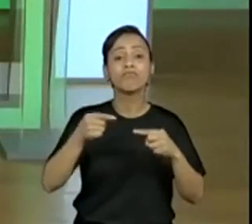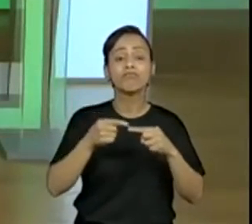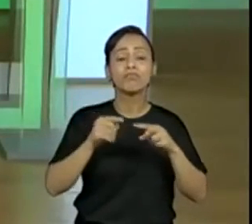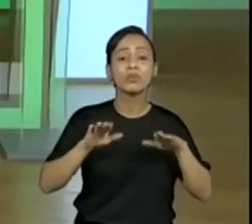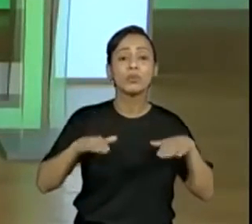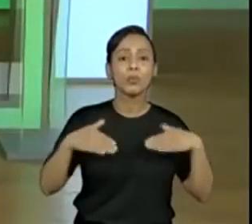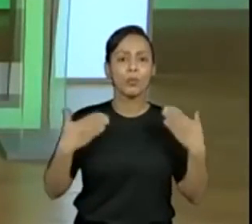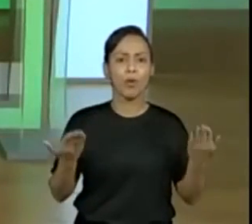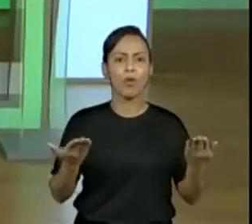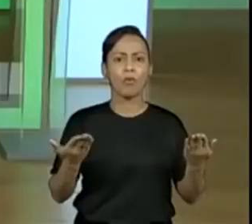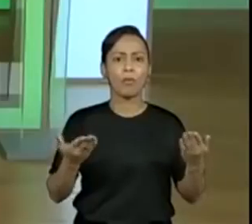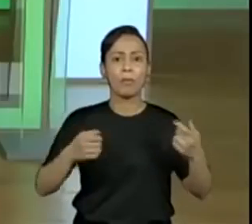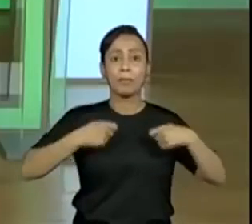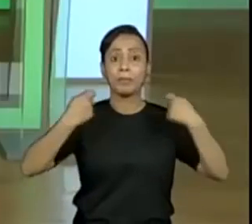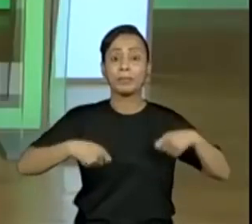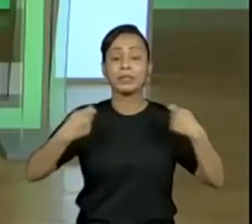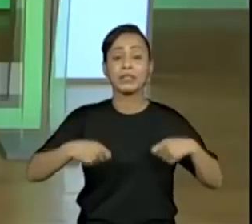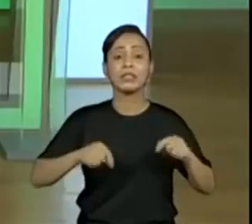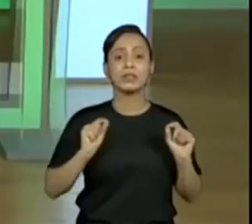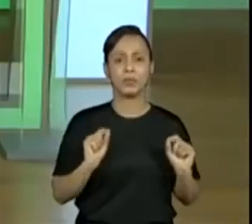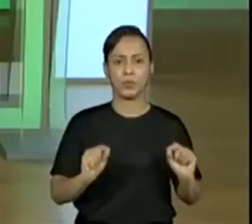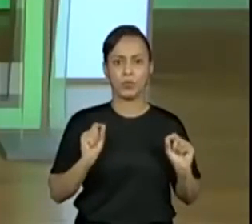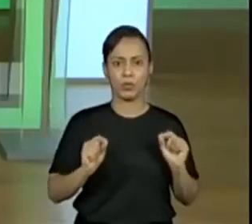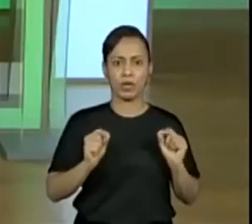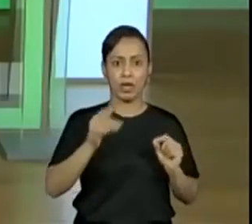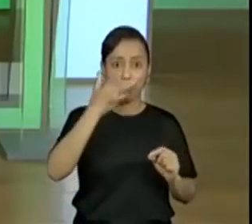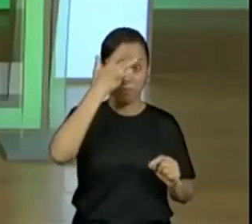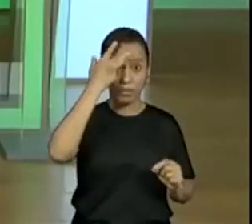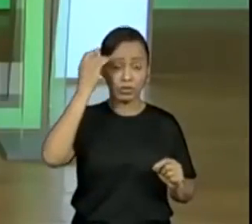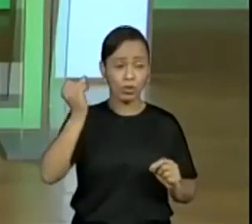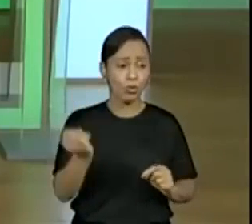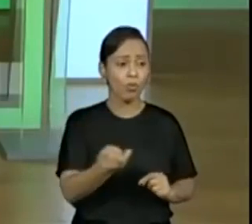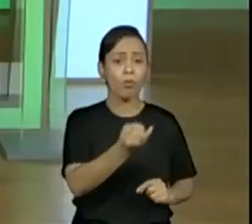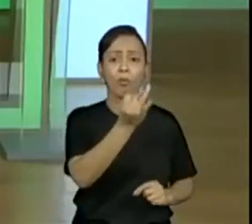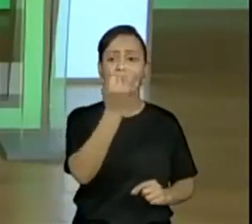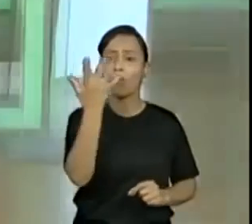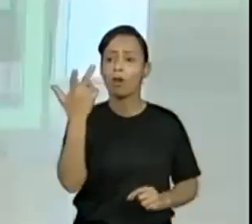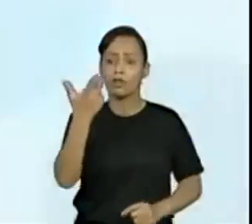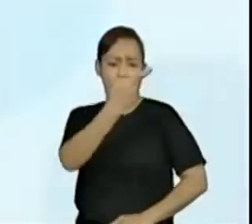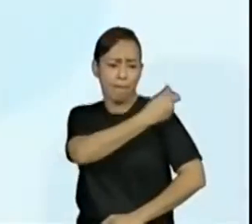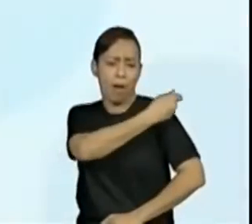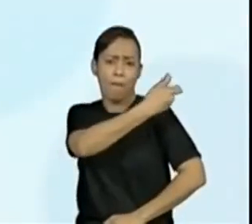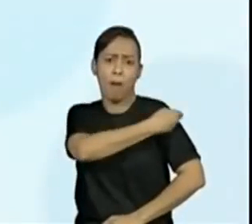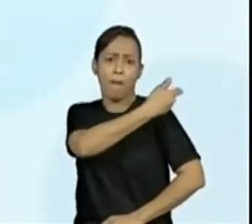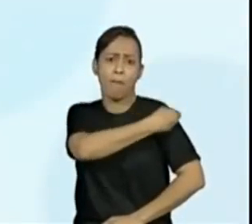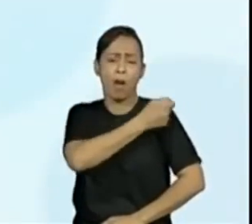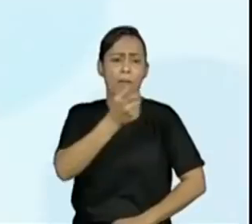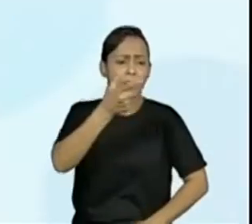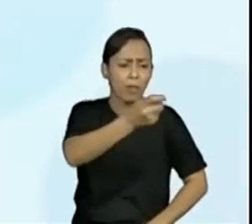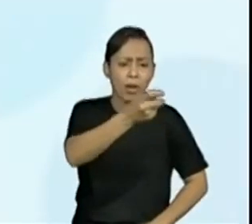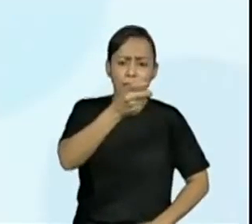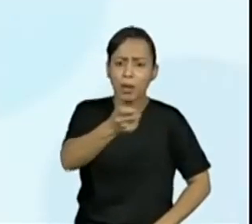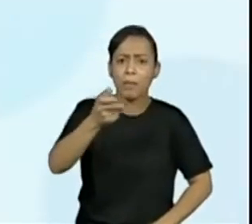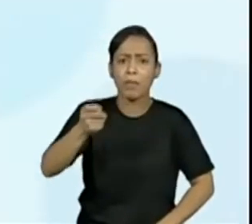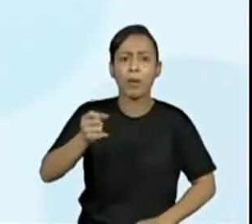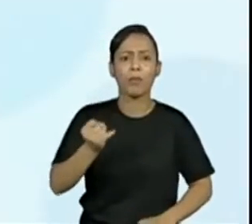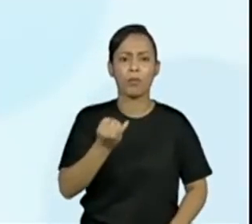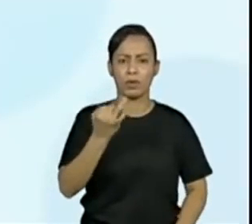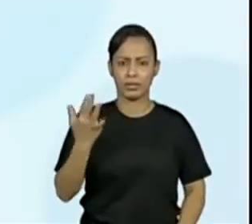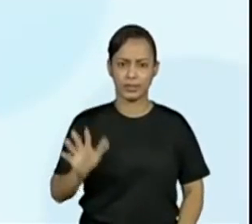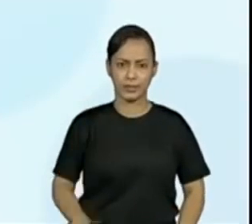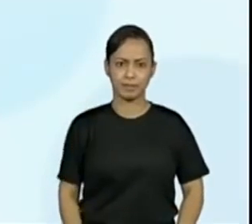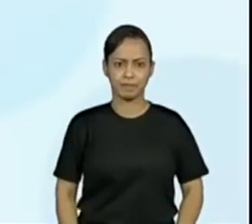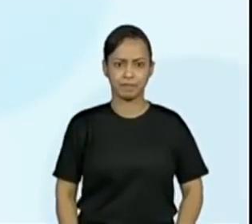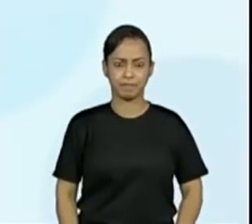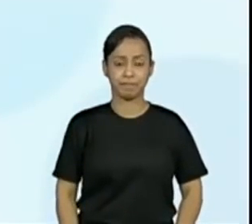O que eles querem atingir com essa, a quantidade que eles querem atingir com essa vacinação? A meta